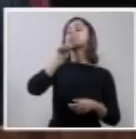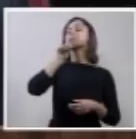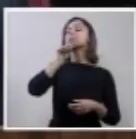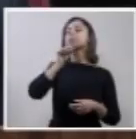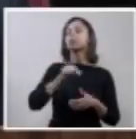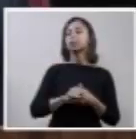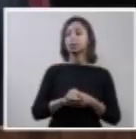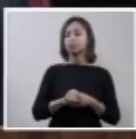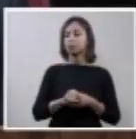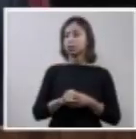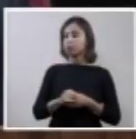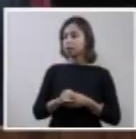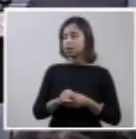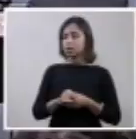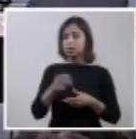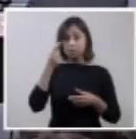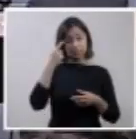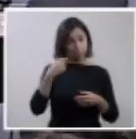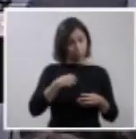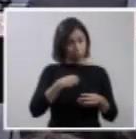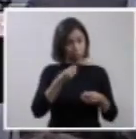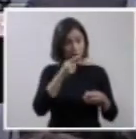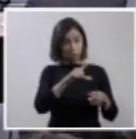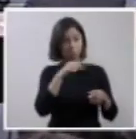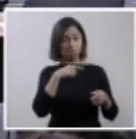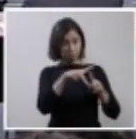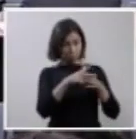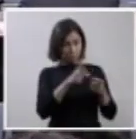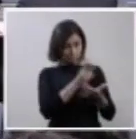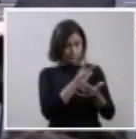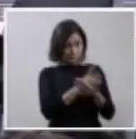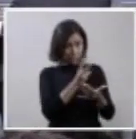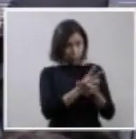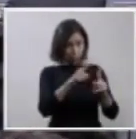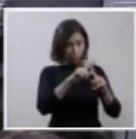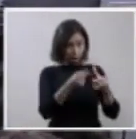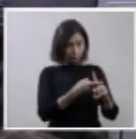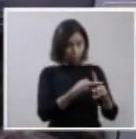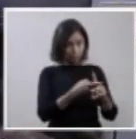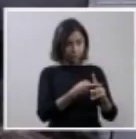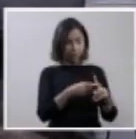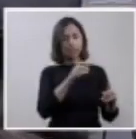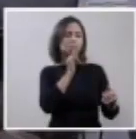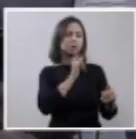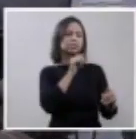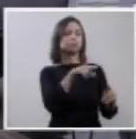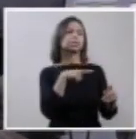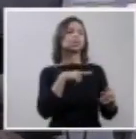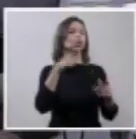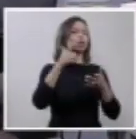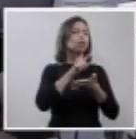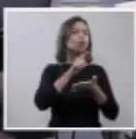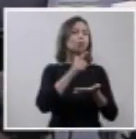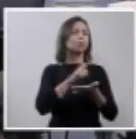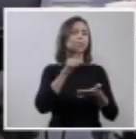manutenção da gravidez, se não houvesse a problemática normativa,